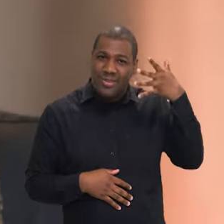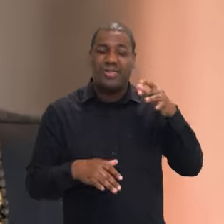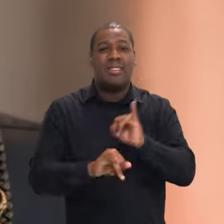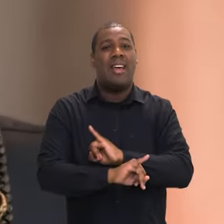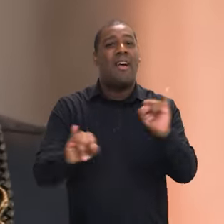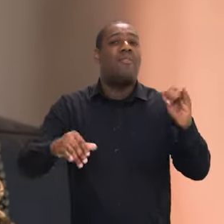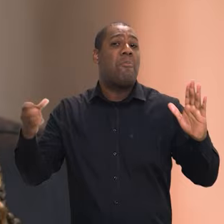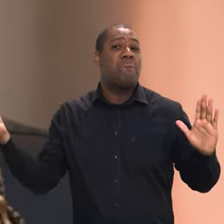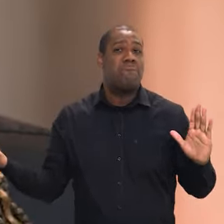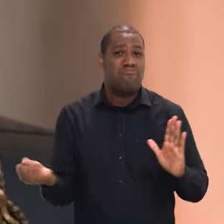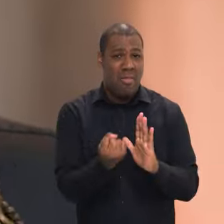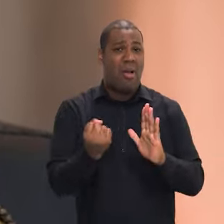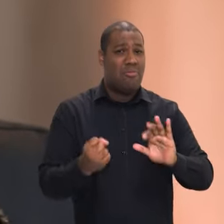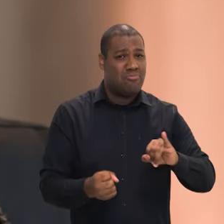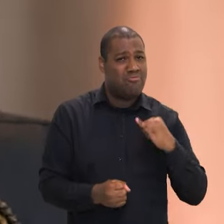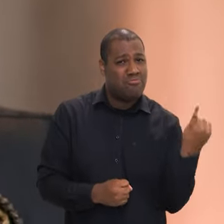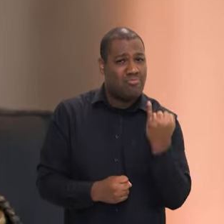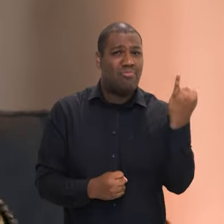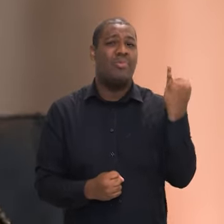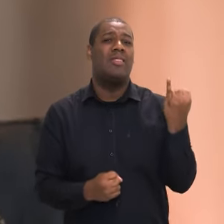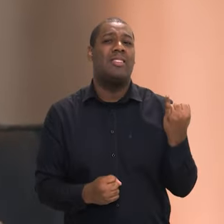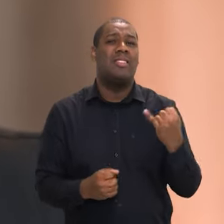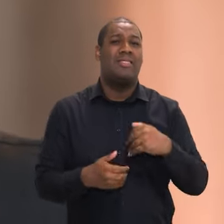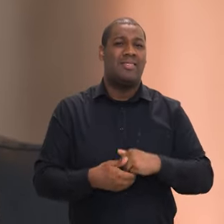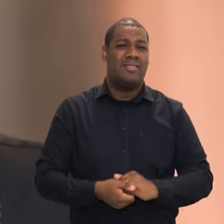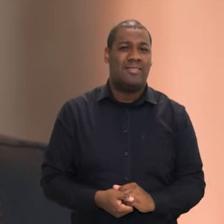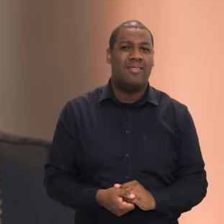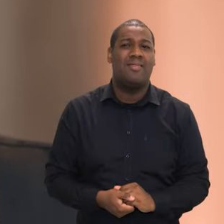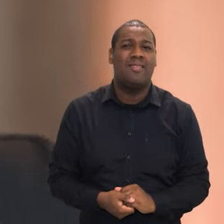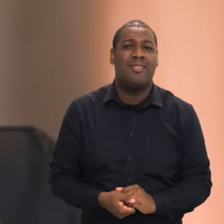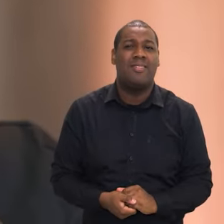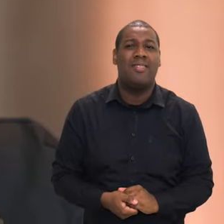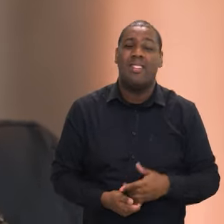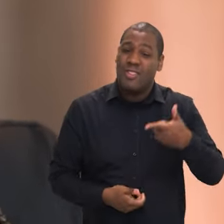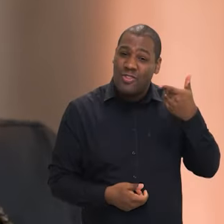um marco, né? Porque isso sim marca a retomada,